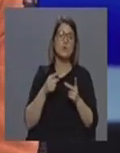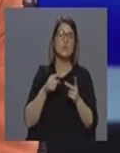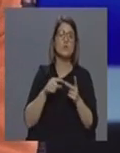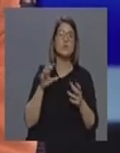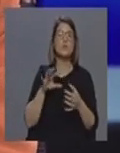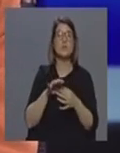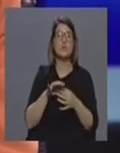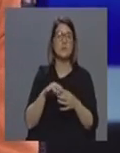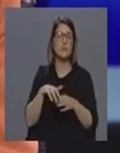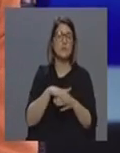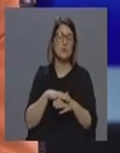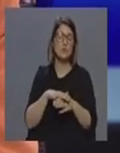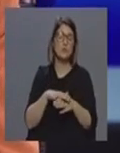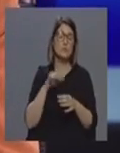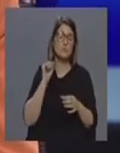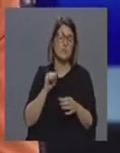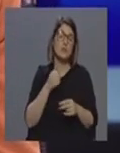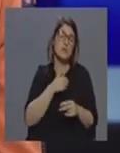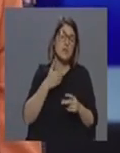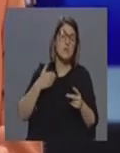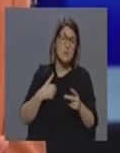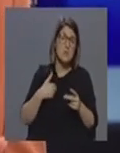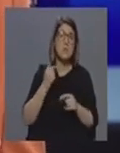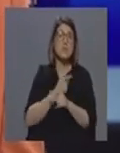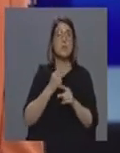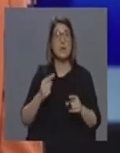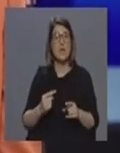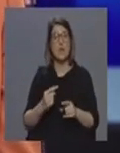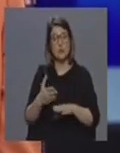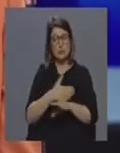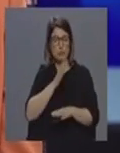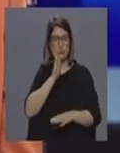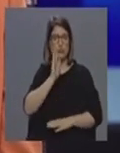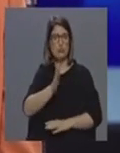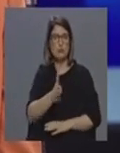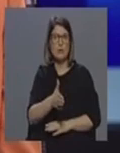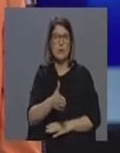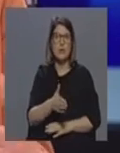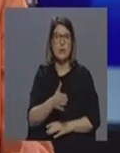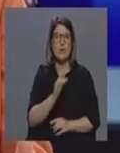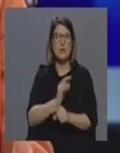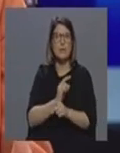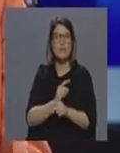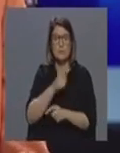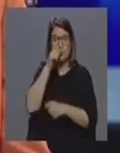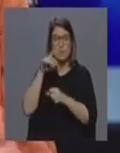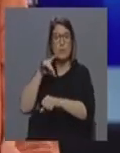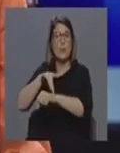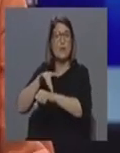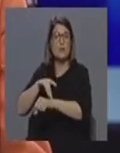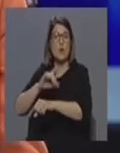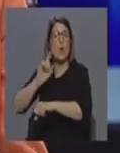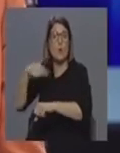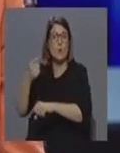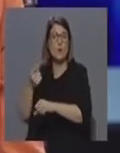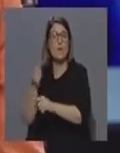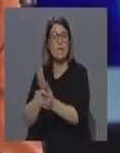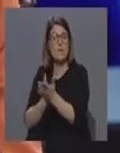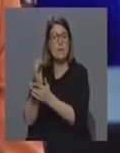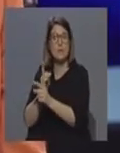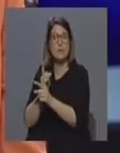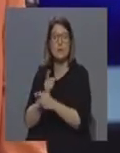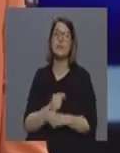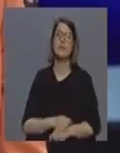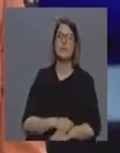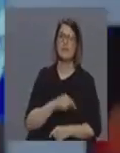mais pertinentes e ligadas com a saúde até porque como também já foi dito aqui continuamos a ter outros doentes não são só estes posso dizer que isto já está